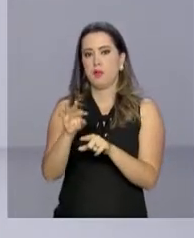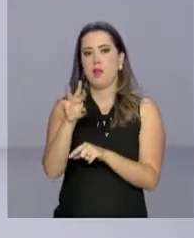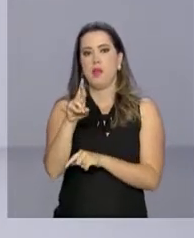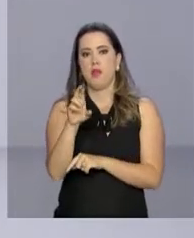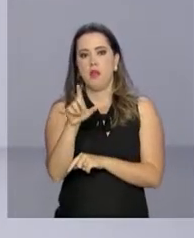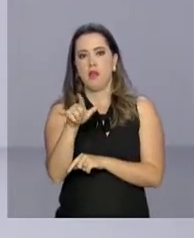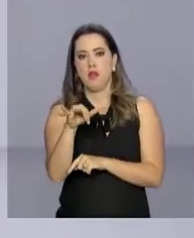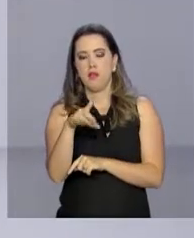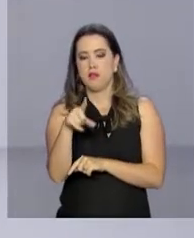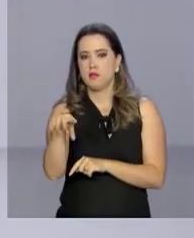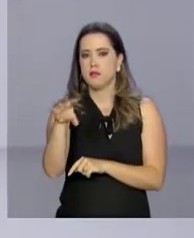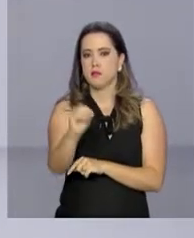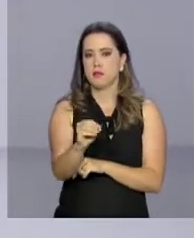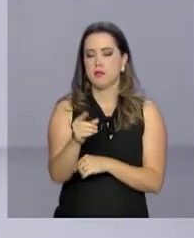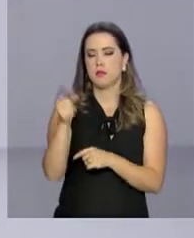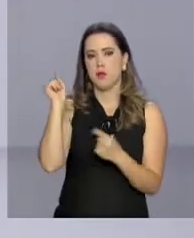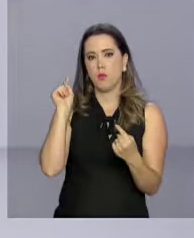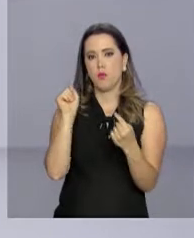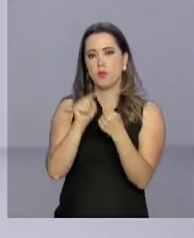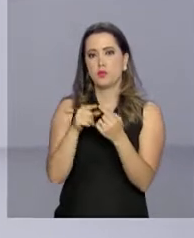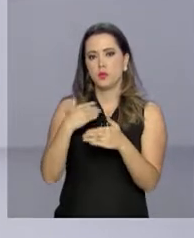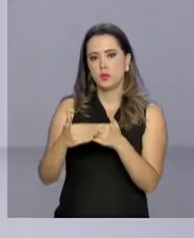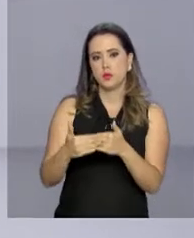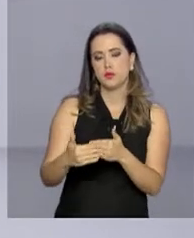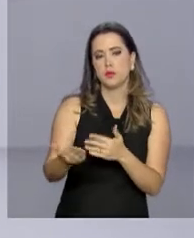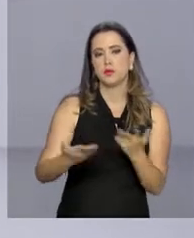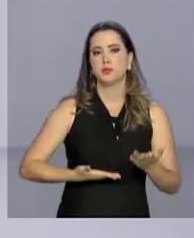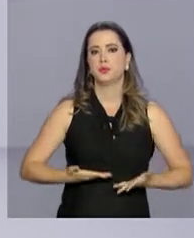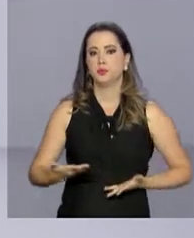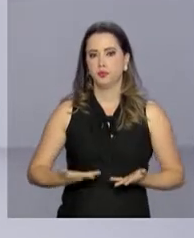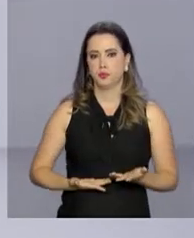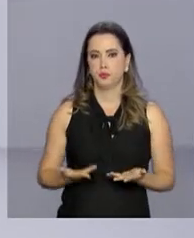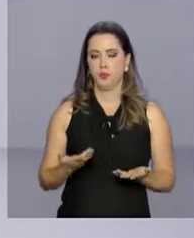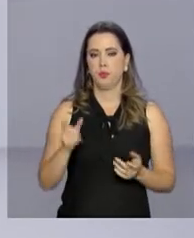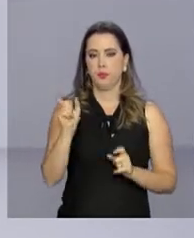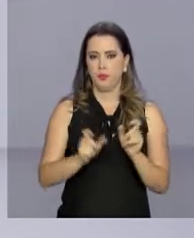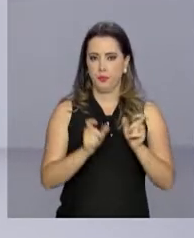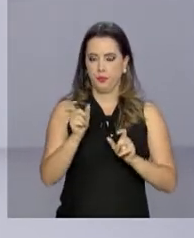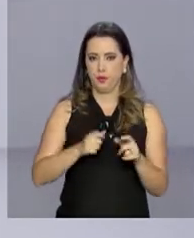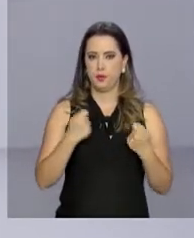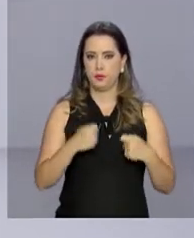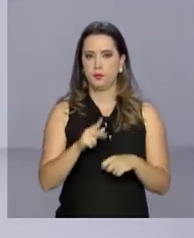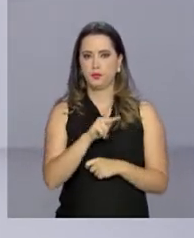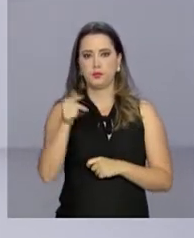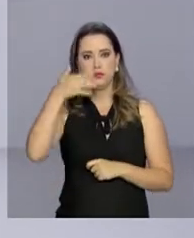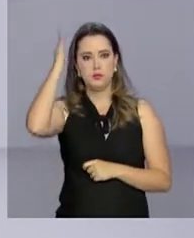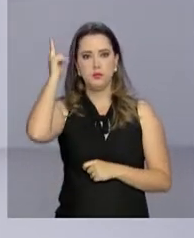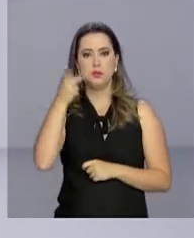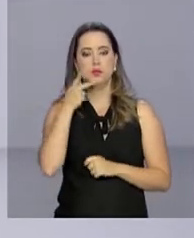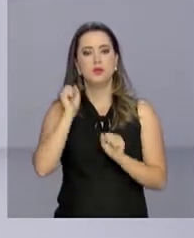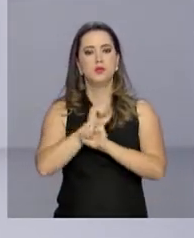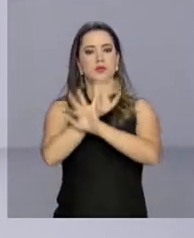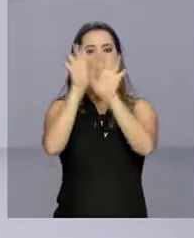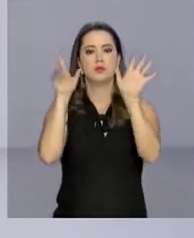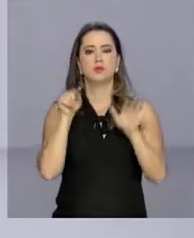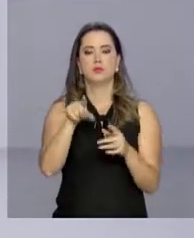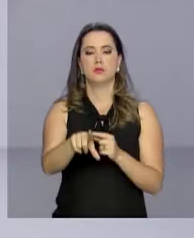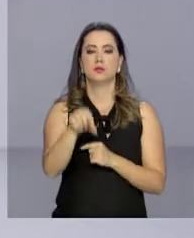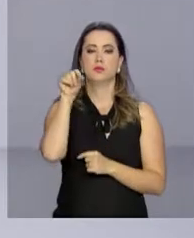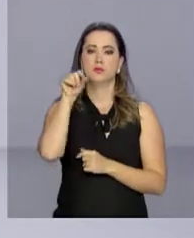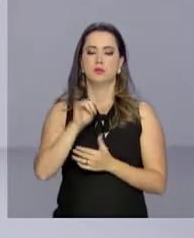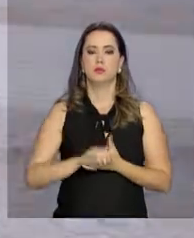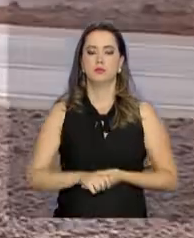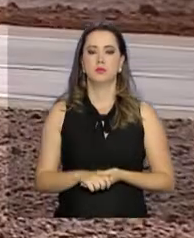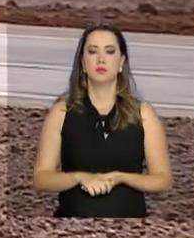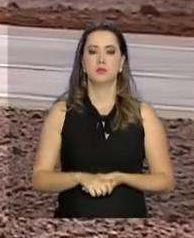garantir a continuidade da prestação de serviços aos usuários. O presidente Michel Temer destacou a transparência dessa decisão.